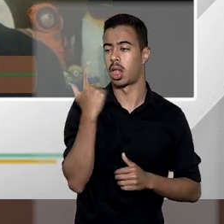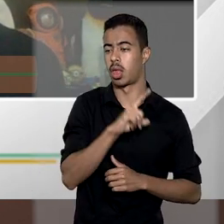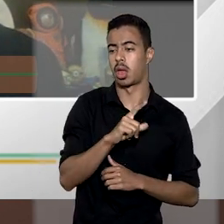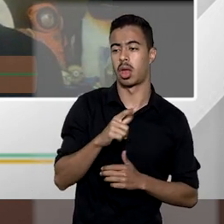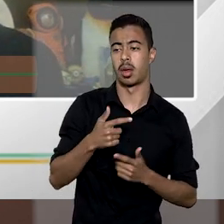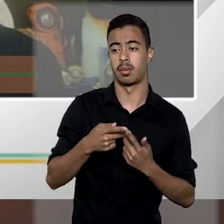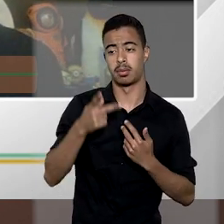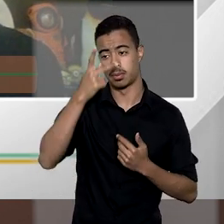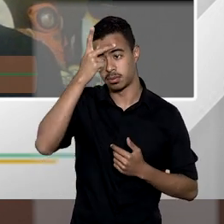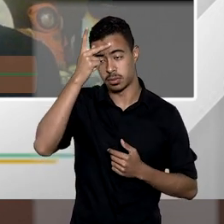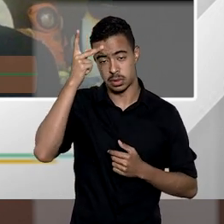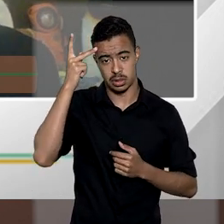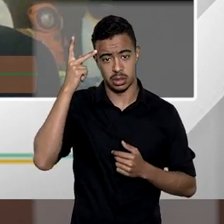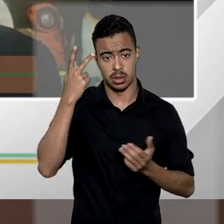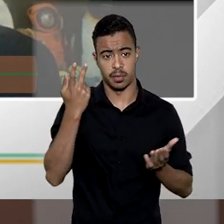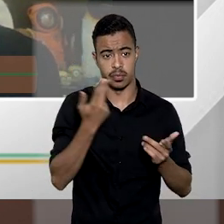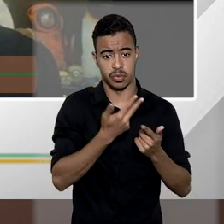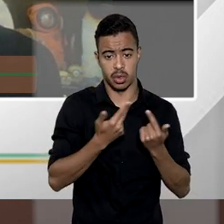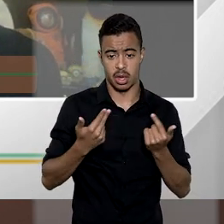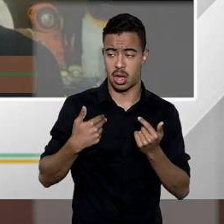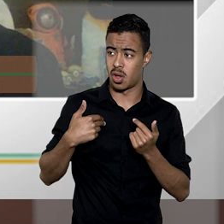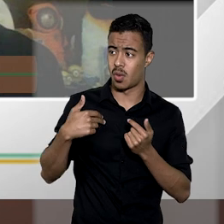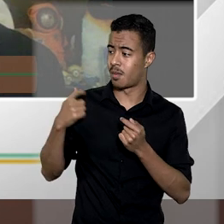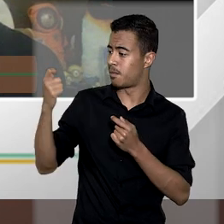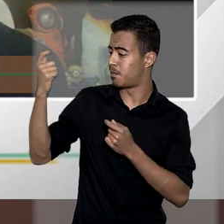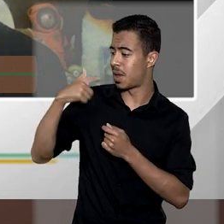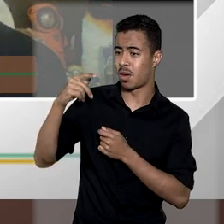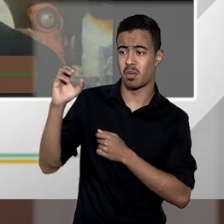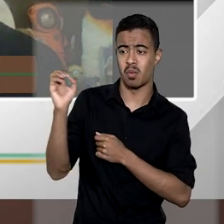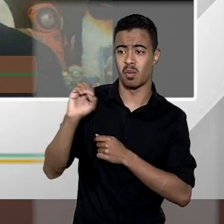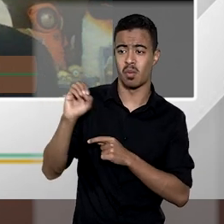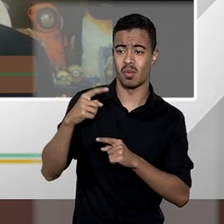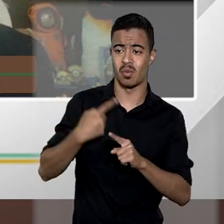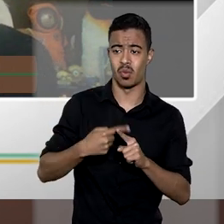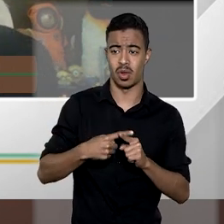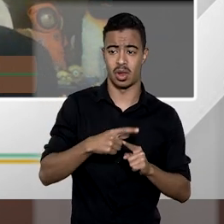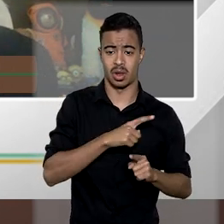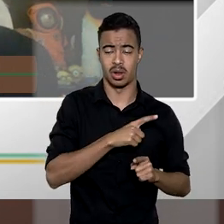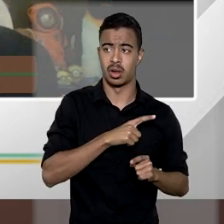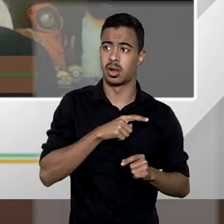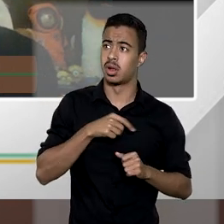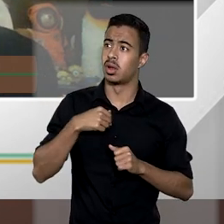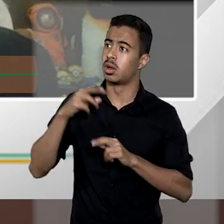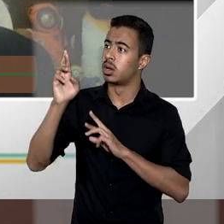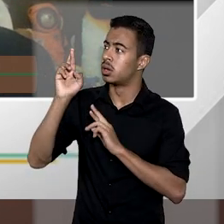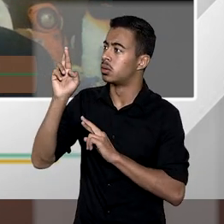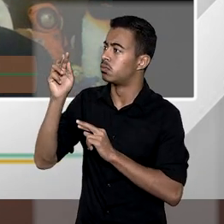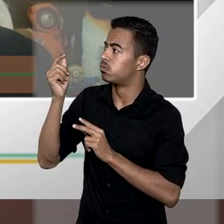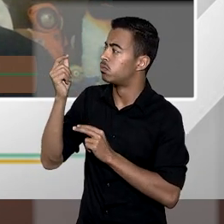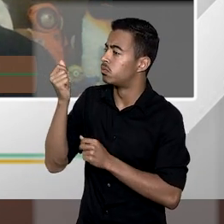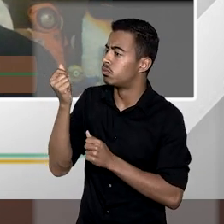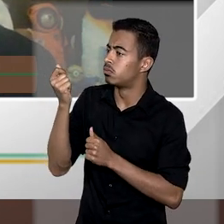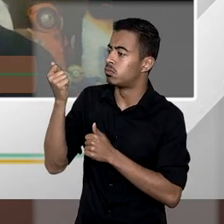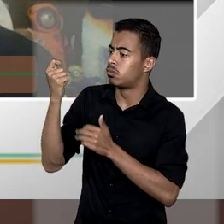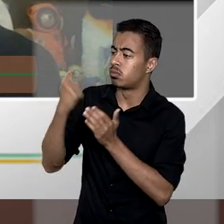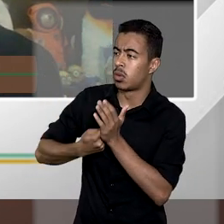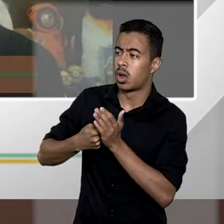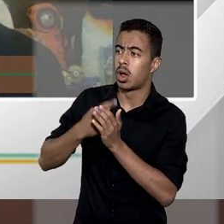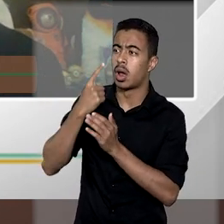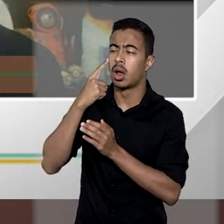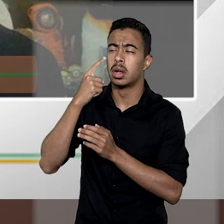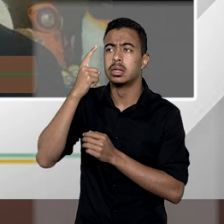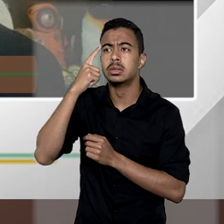aquilo que alguém deixou de perceber ou de ganhar porque tinha uma expectativa consistente de